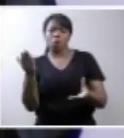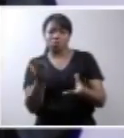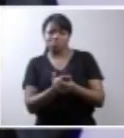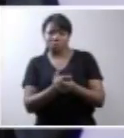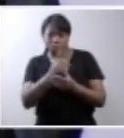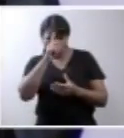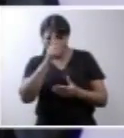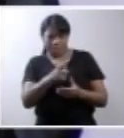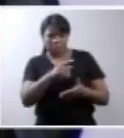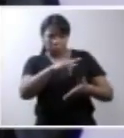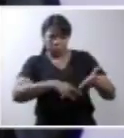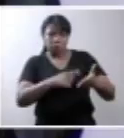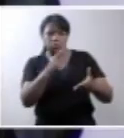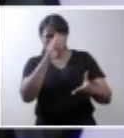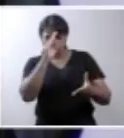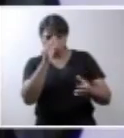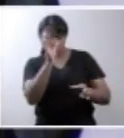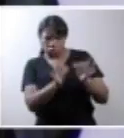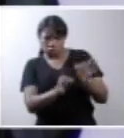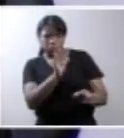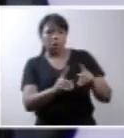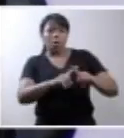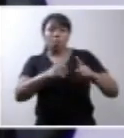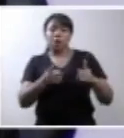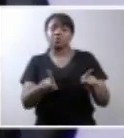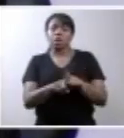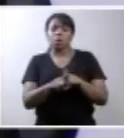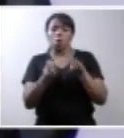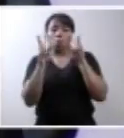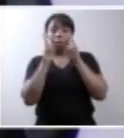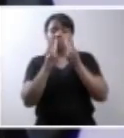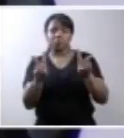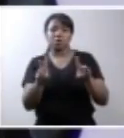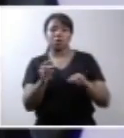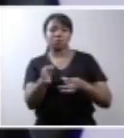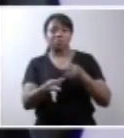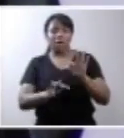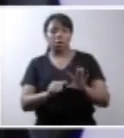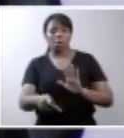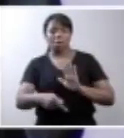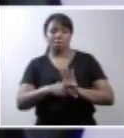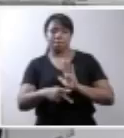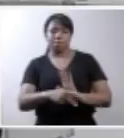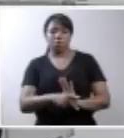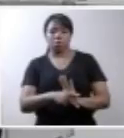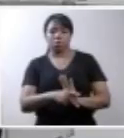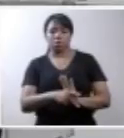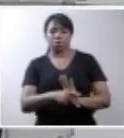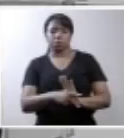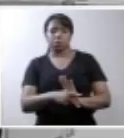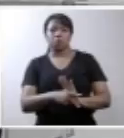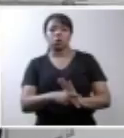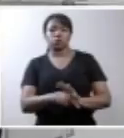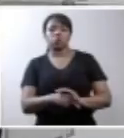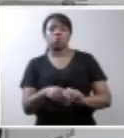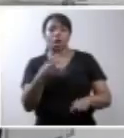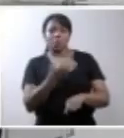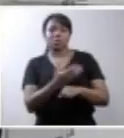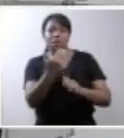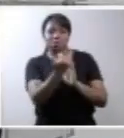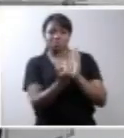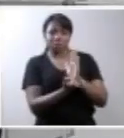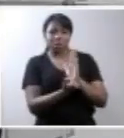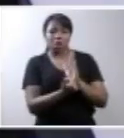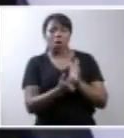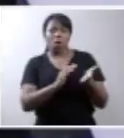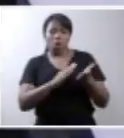jurídico como também com a visão técnica específica sobre a matéria muito obrigado a sua